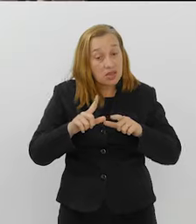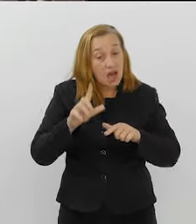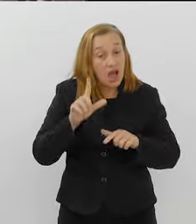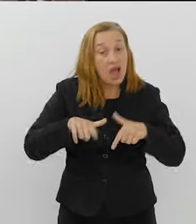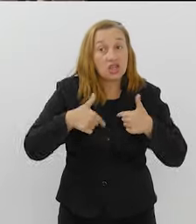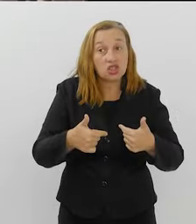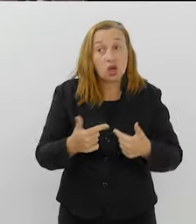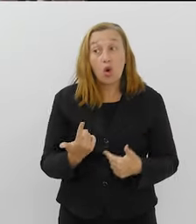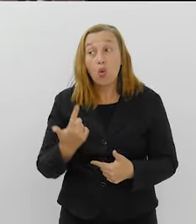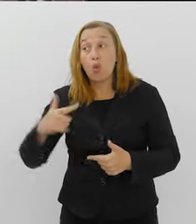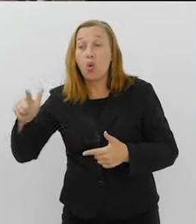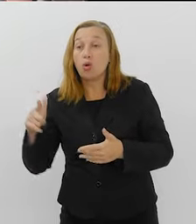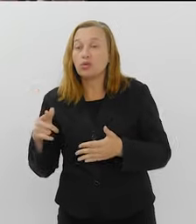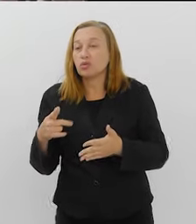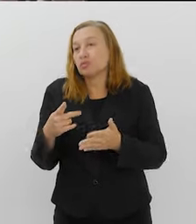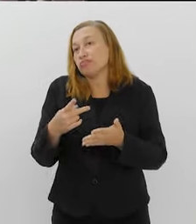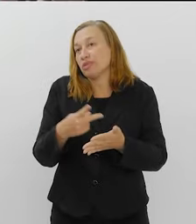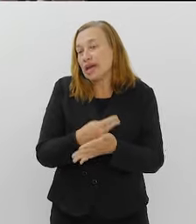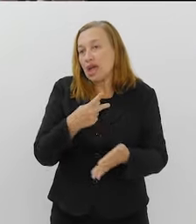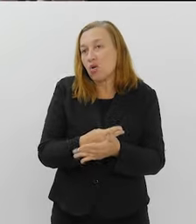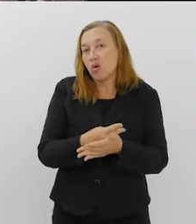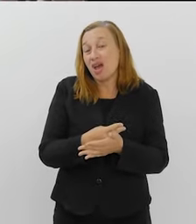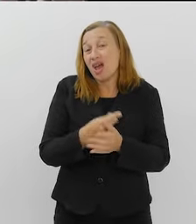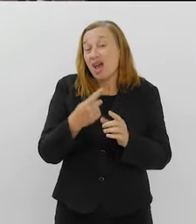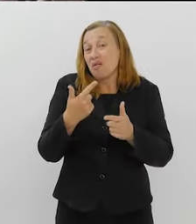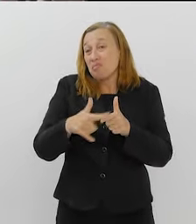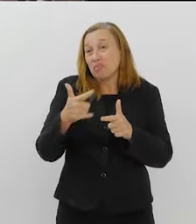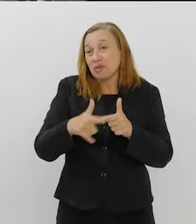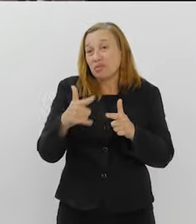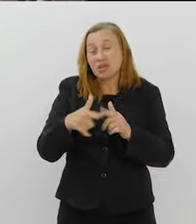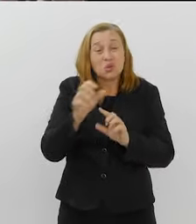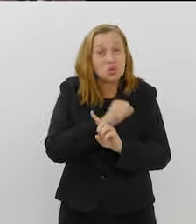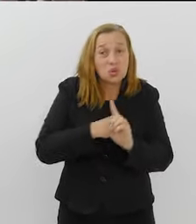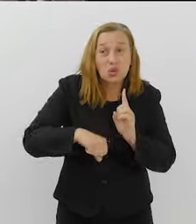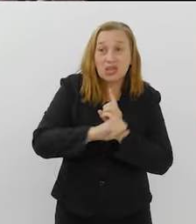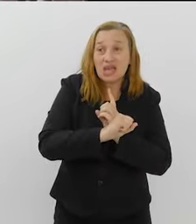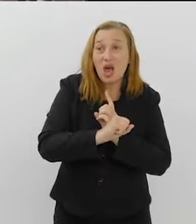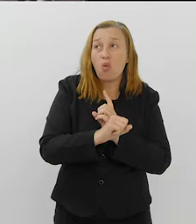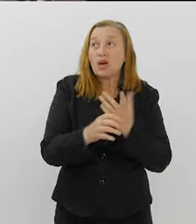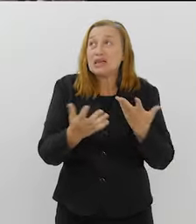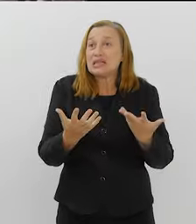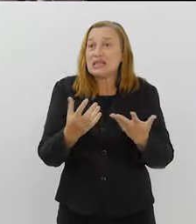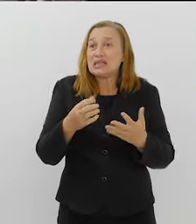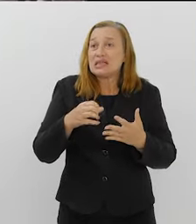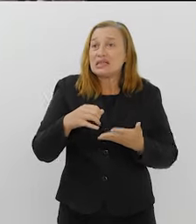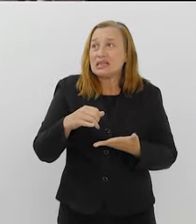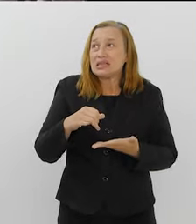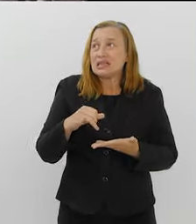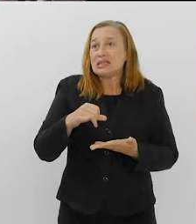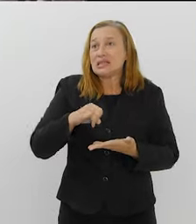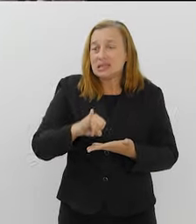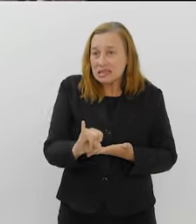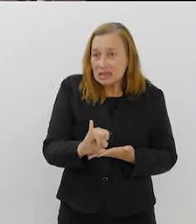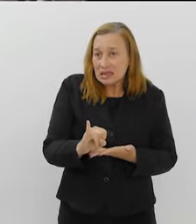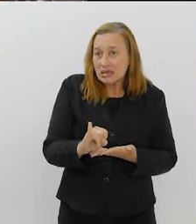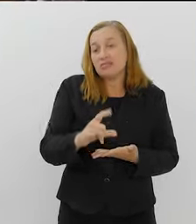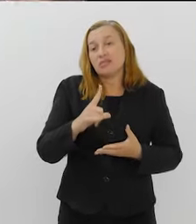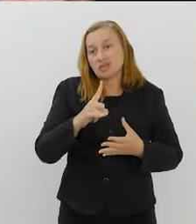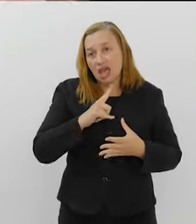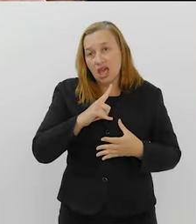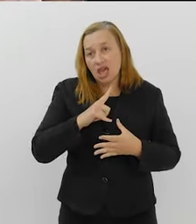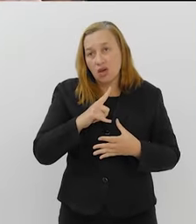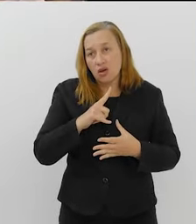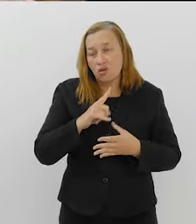O outro problema é problema social também. Sim, o fato de estar cocaína em um